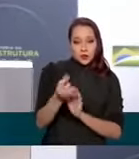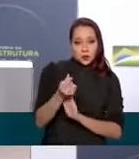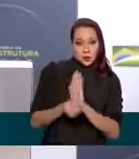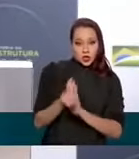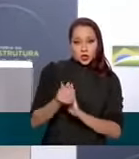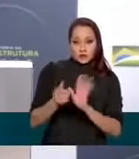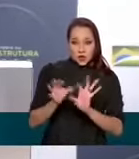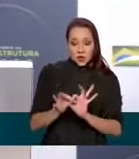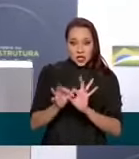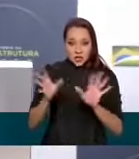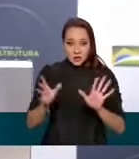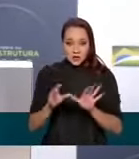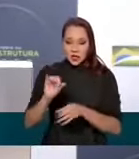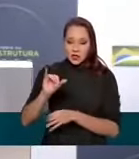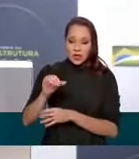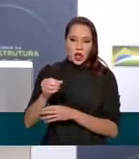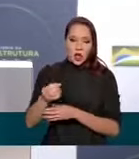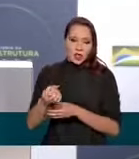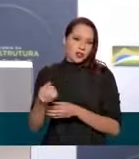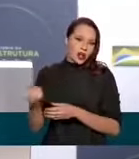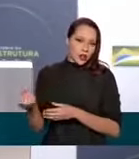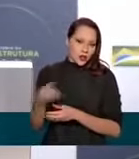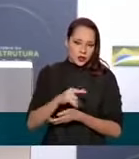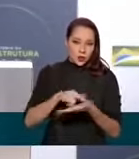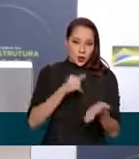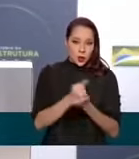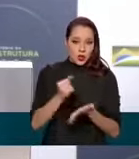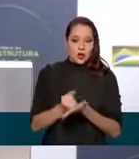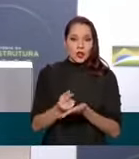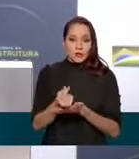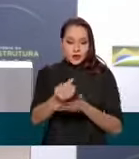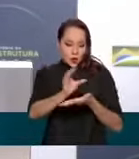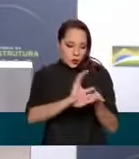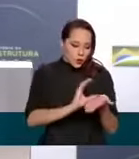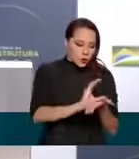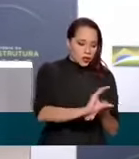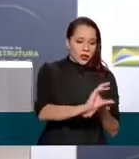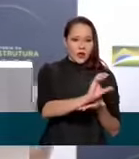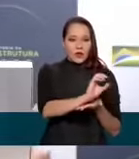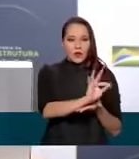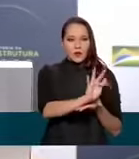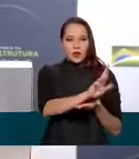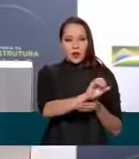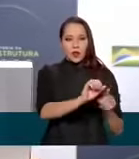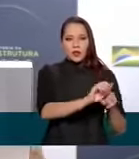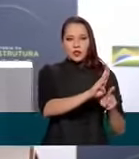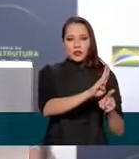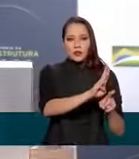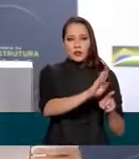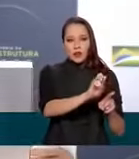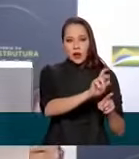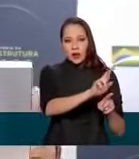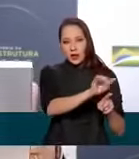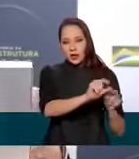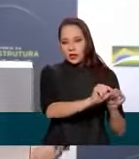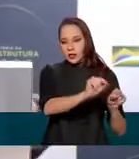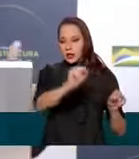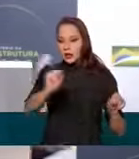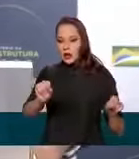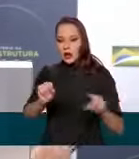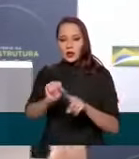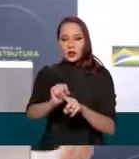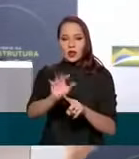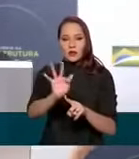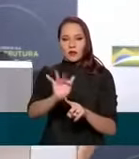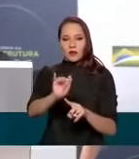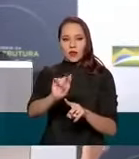ainda disponíveis nas renovações antecipadas será usada na FIOL 3, de barreiras até Figueirópolis, já